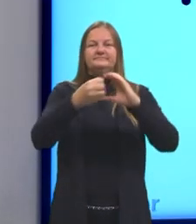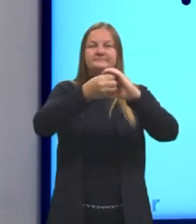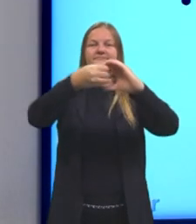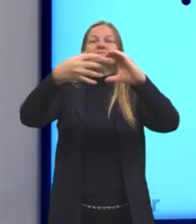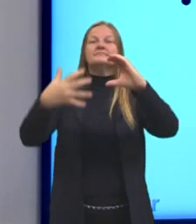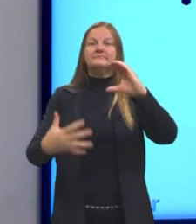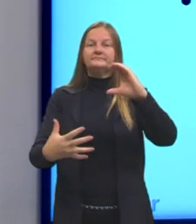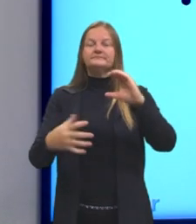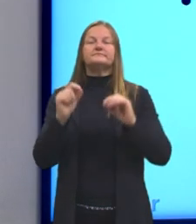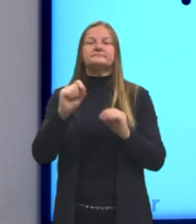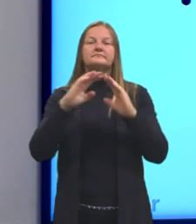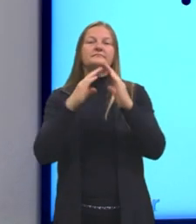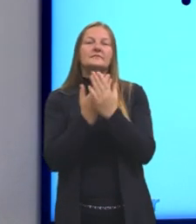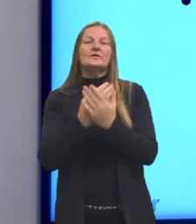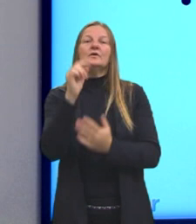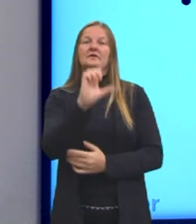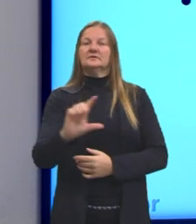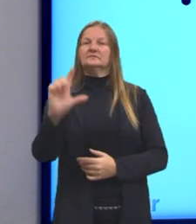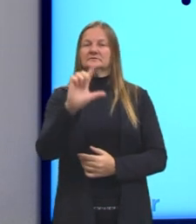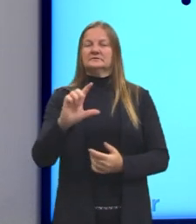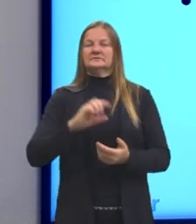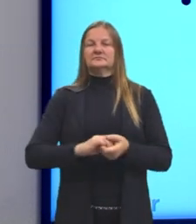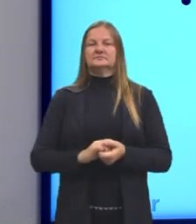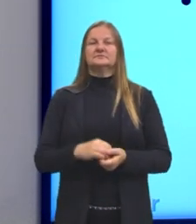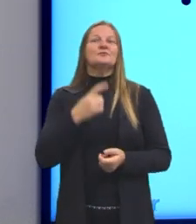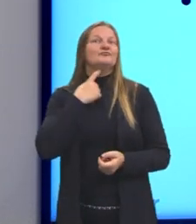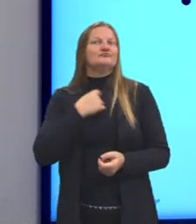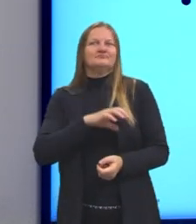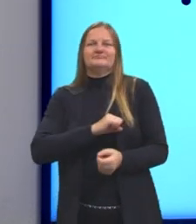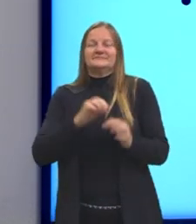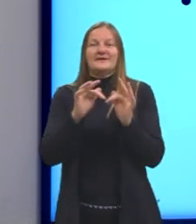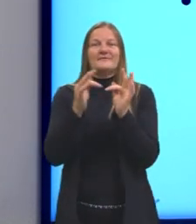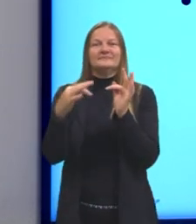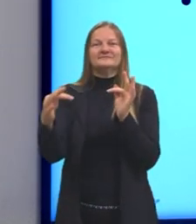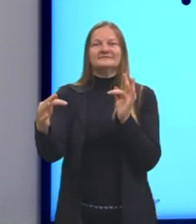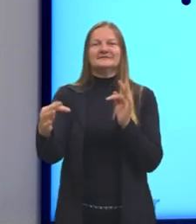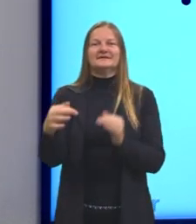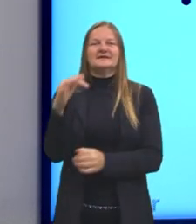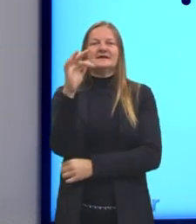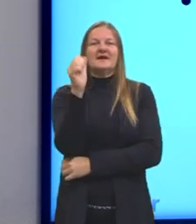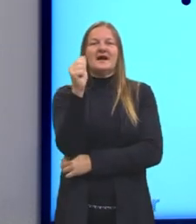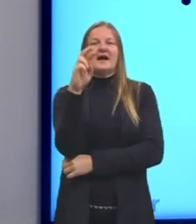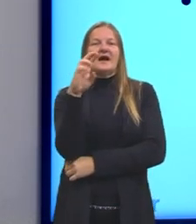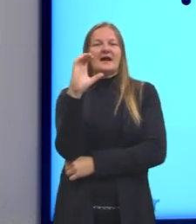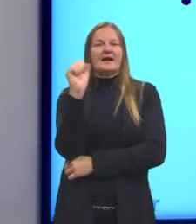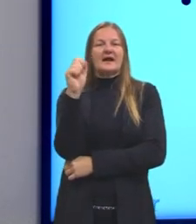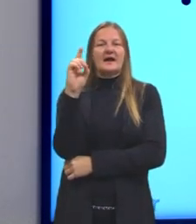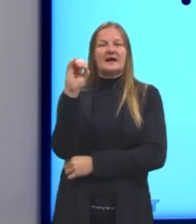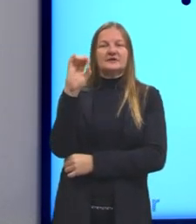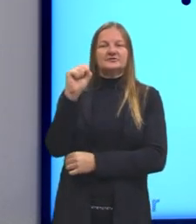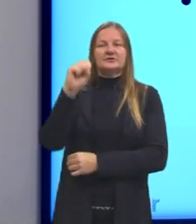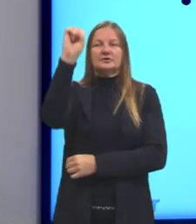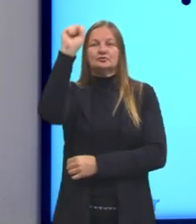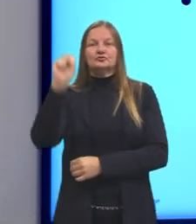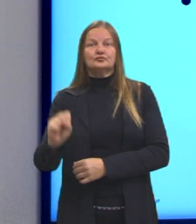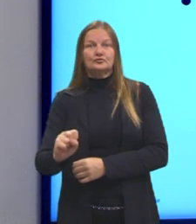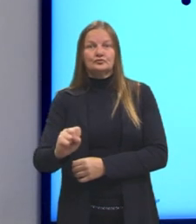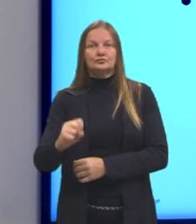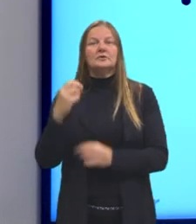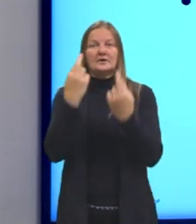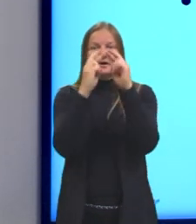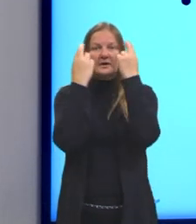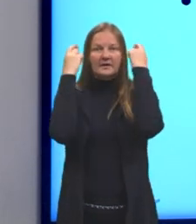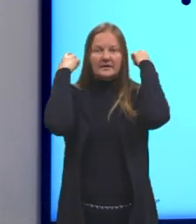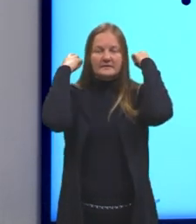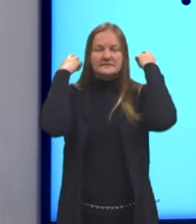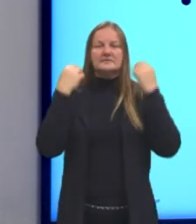Características, então, dessa escola literária, que eu gosto muito, o arcadismo vem de Arcádia, que é uma região no sul da Grécia, e